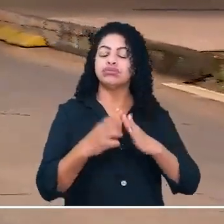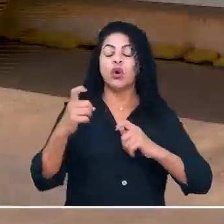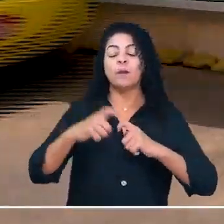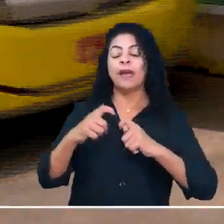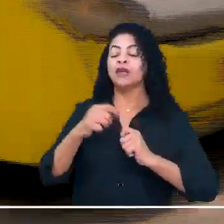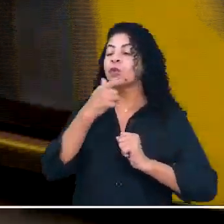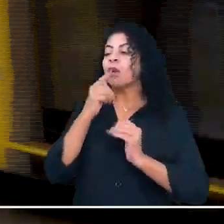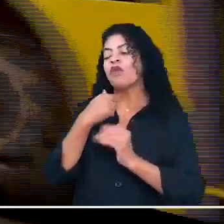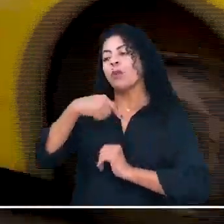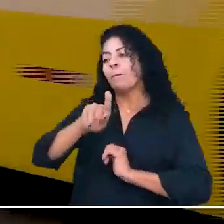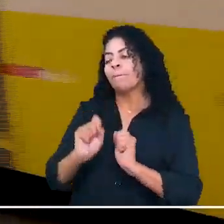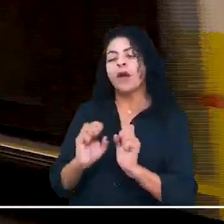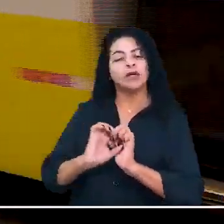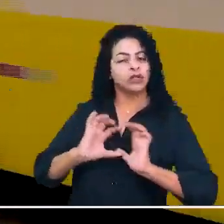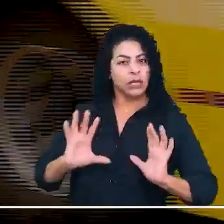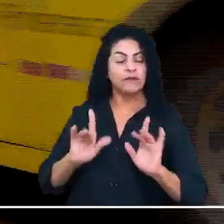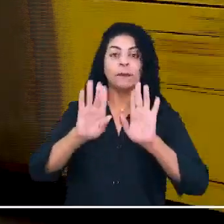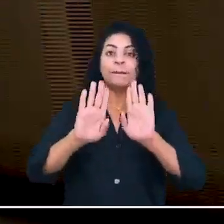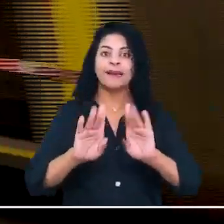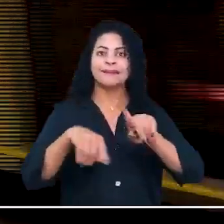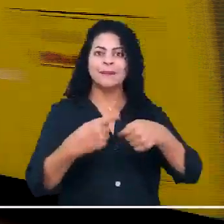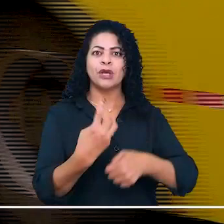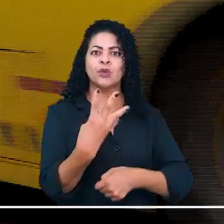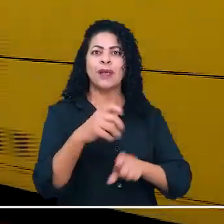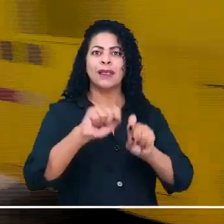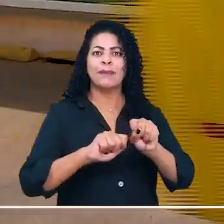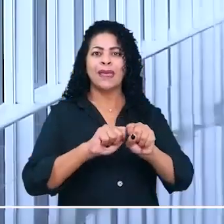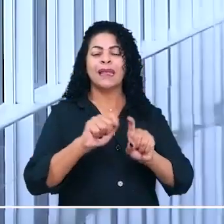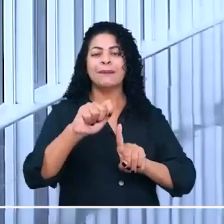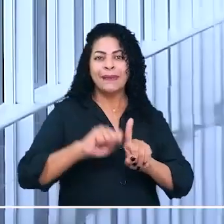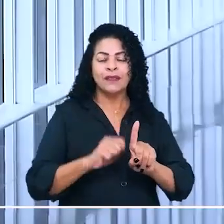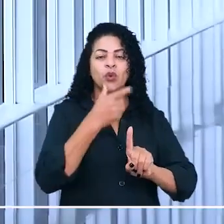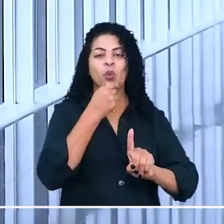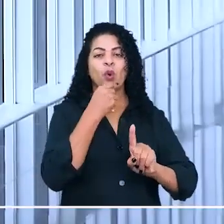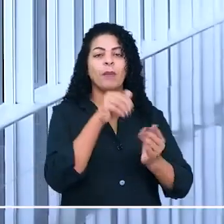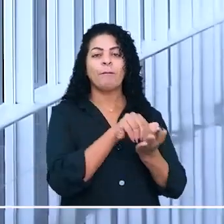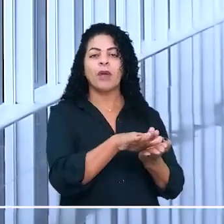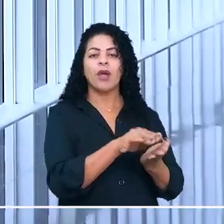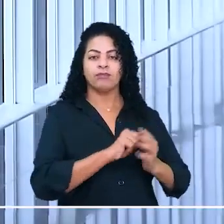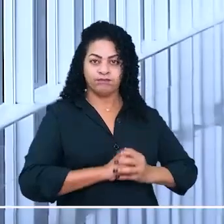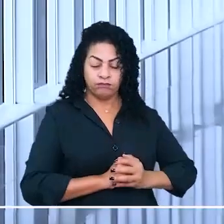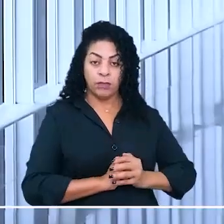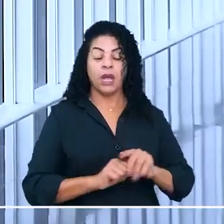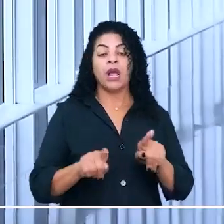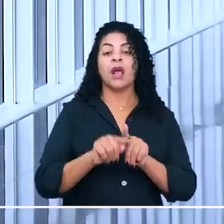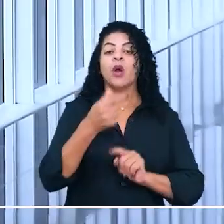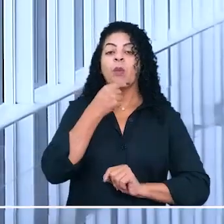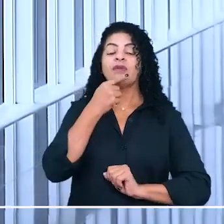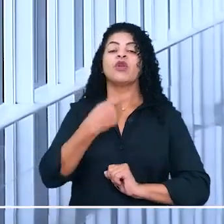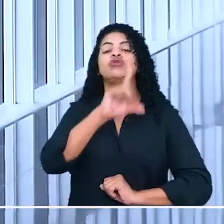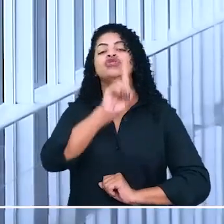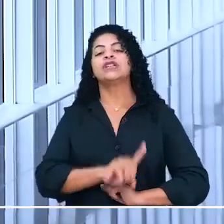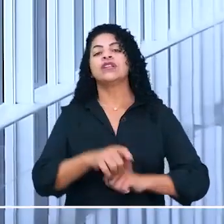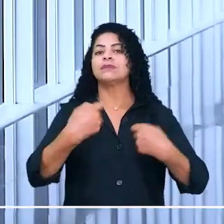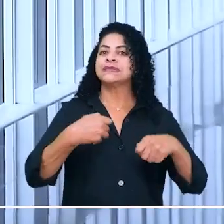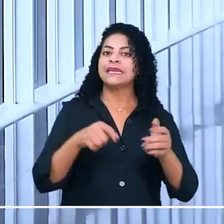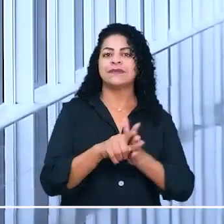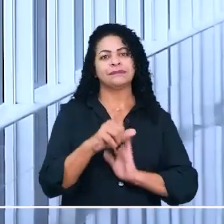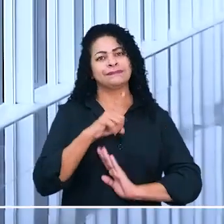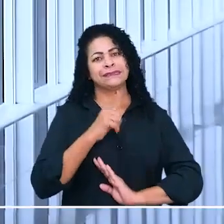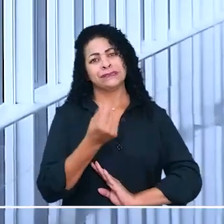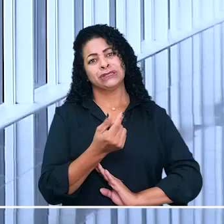o trabalho, mas quatro meses depois ele foi dispensado. Na reclamação trabalhista, o empregado alegou que teria direito à